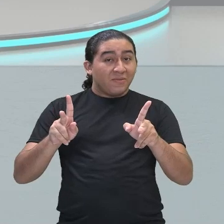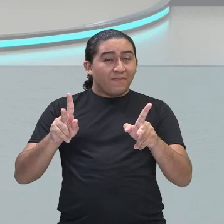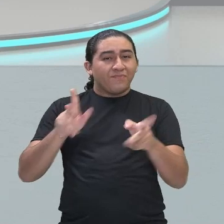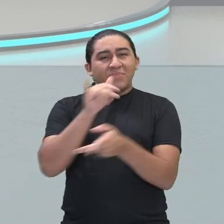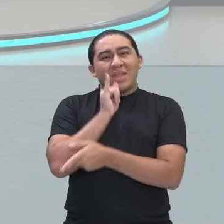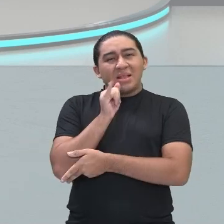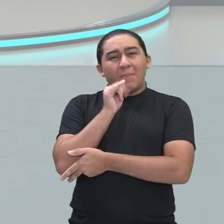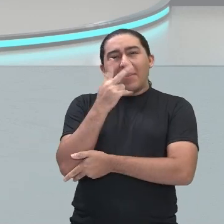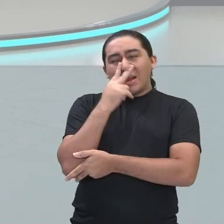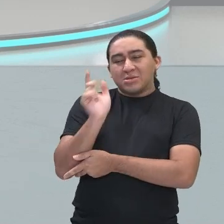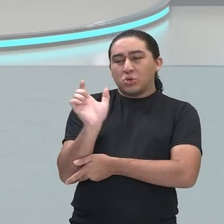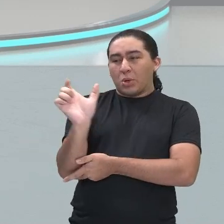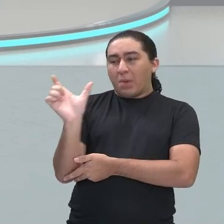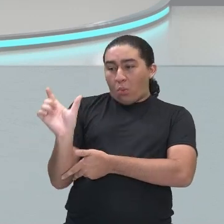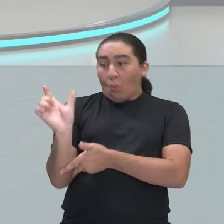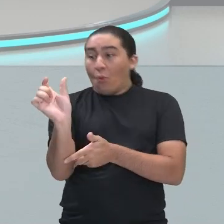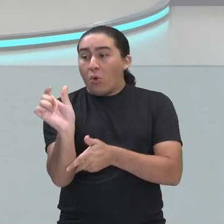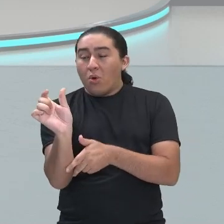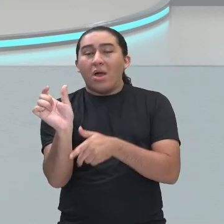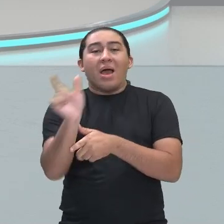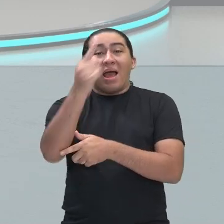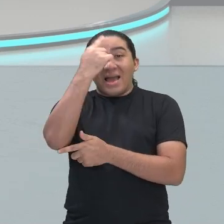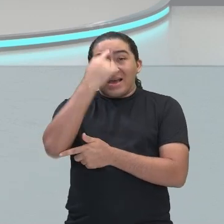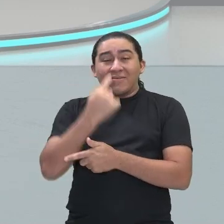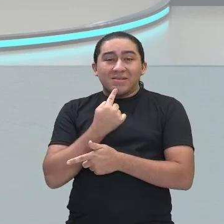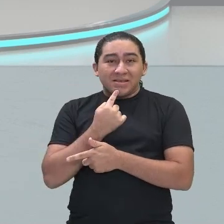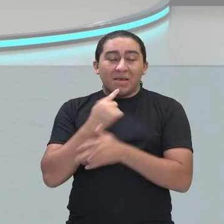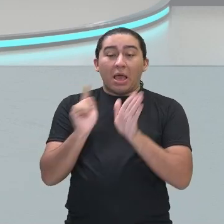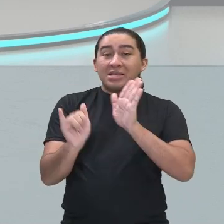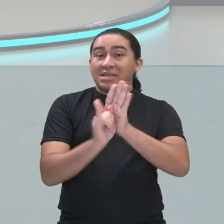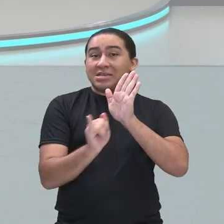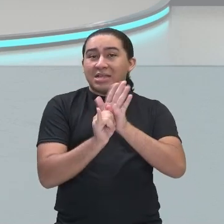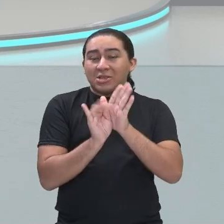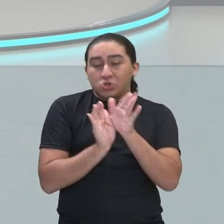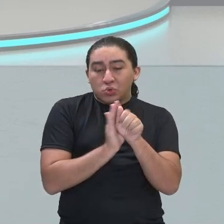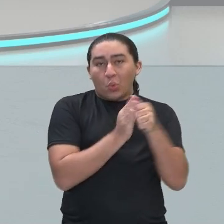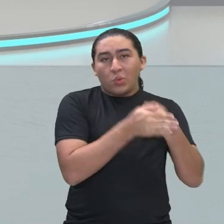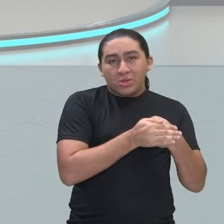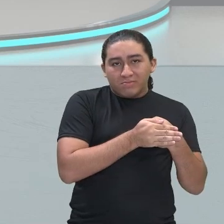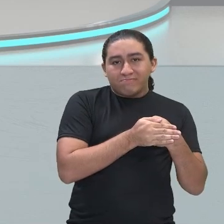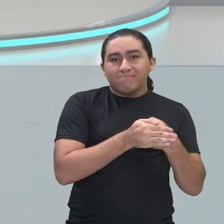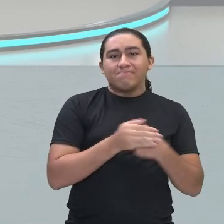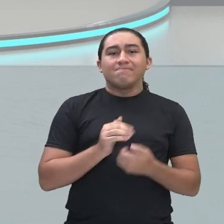um apelido, para esconder sua identidade verdadeira, né? Quem mais?